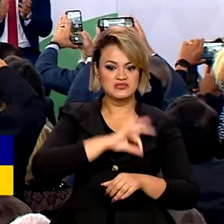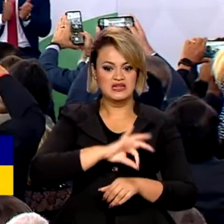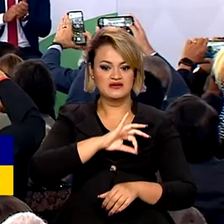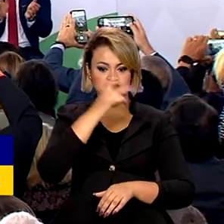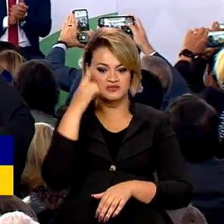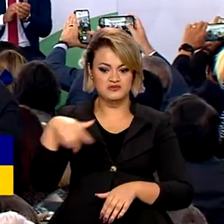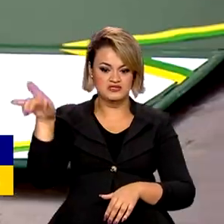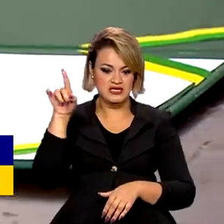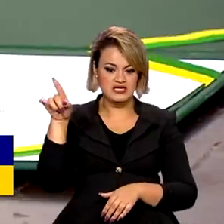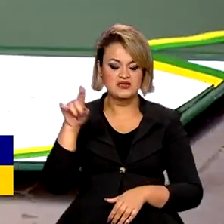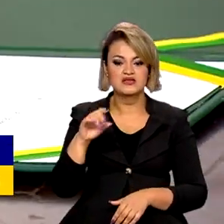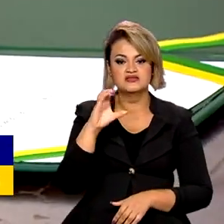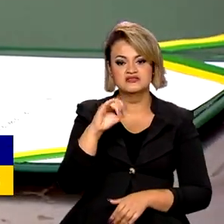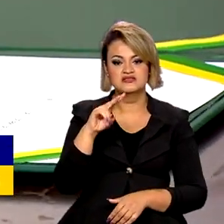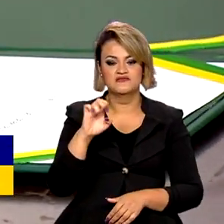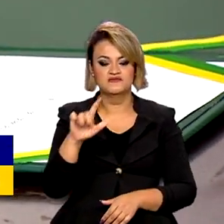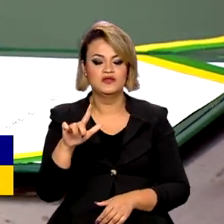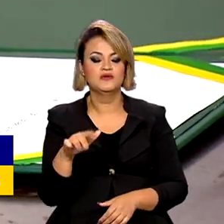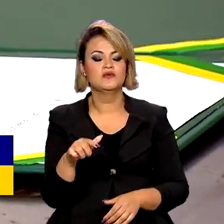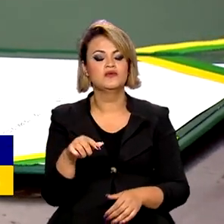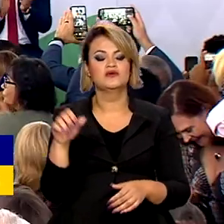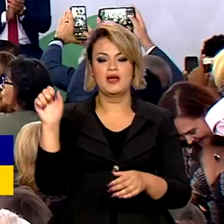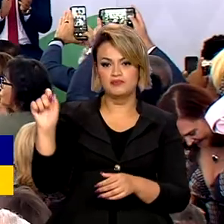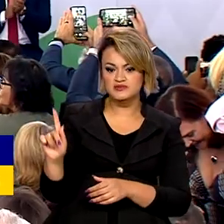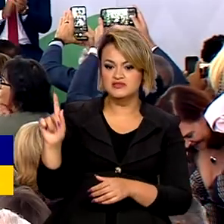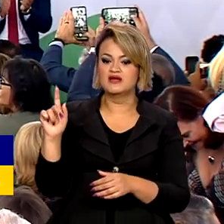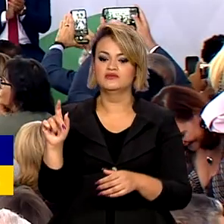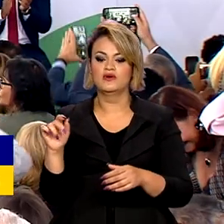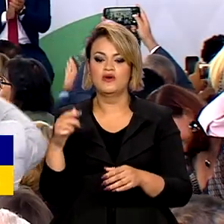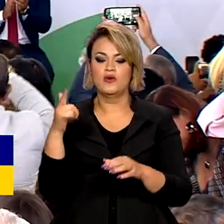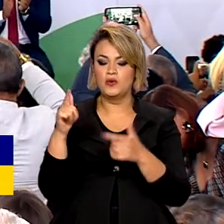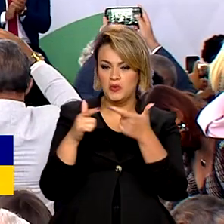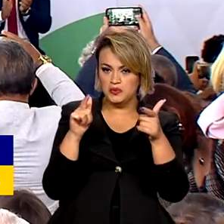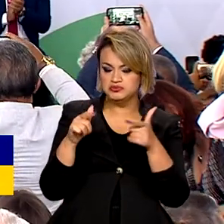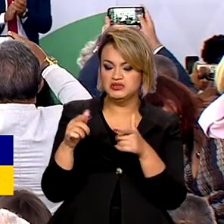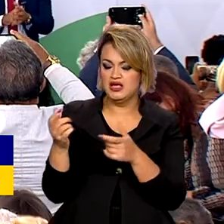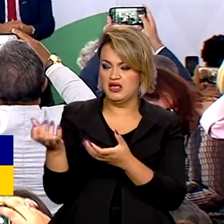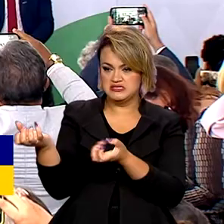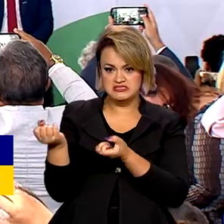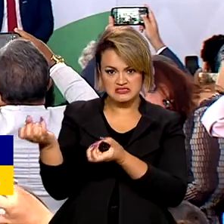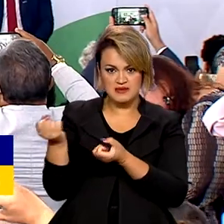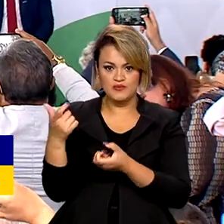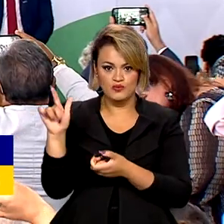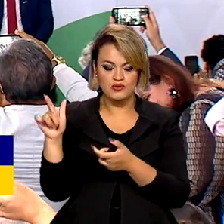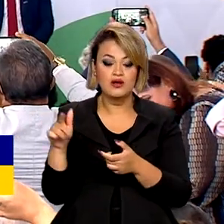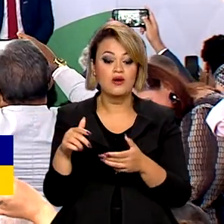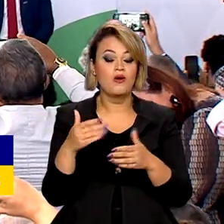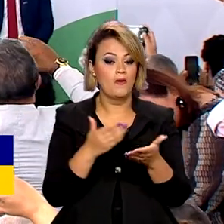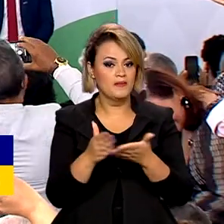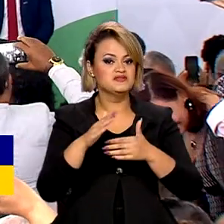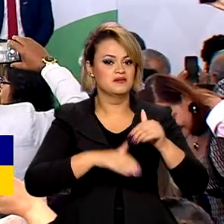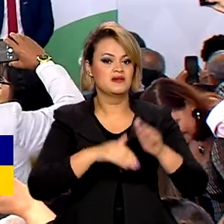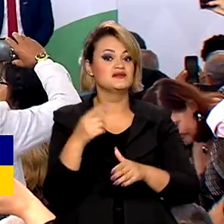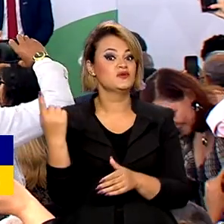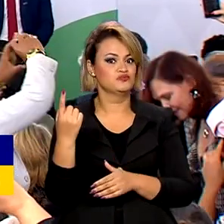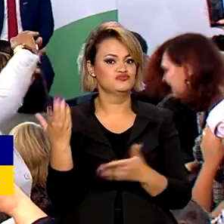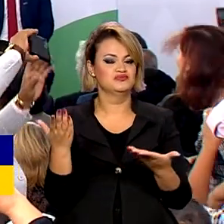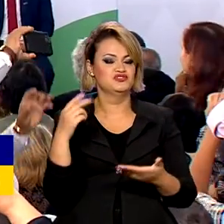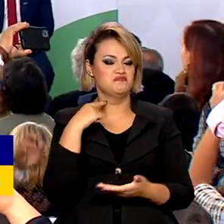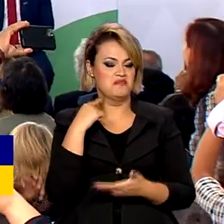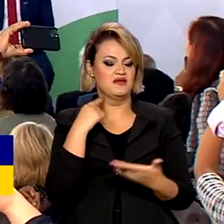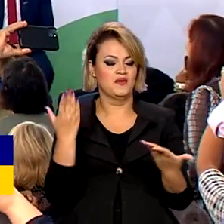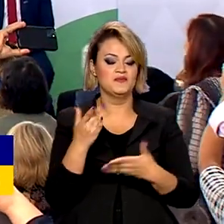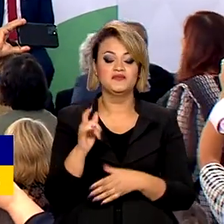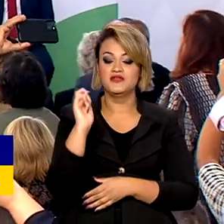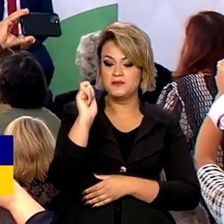públicos federais civis, ativos, aposentados e pensionistas começa a valer em 1º de maio e será